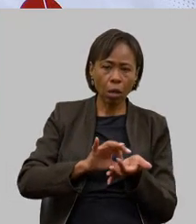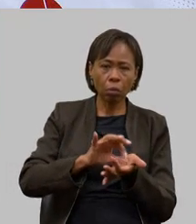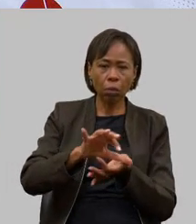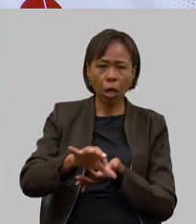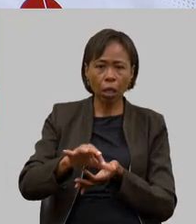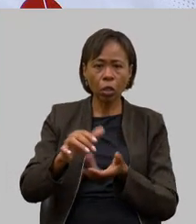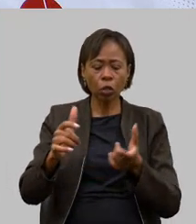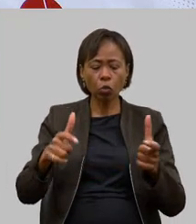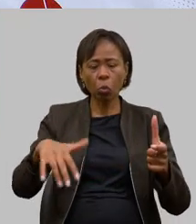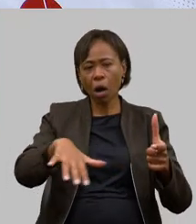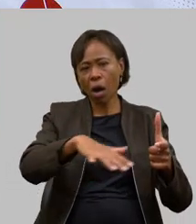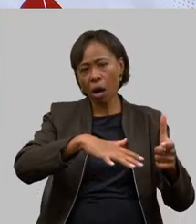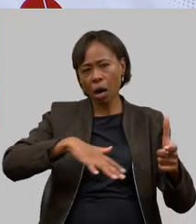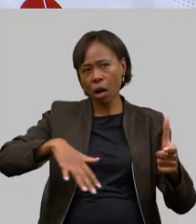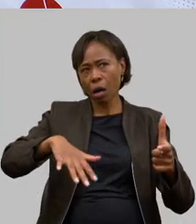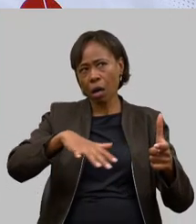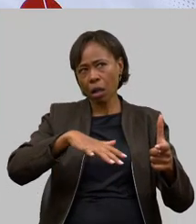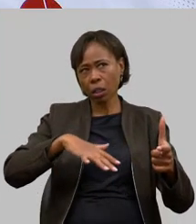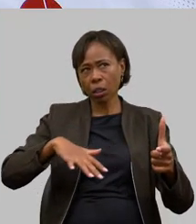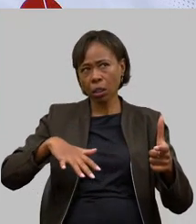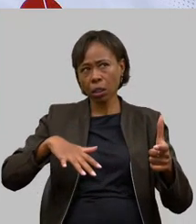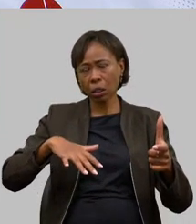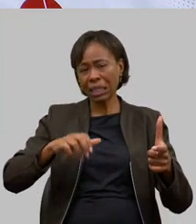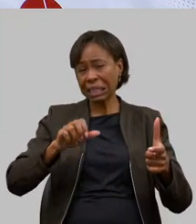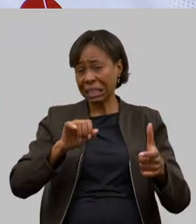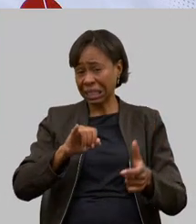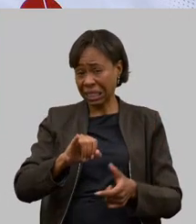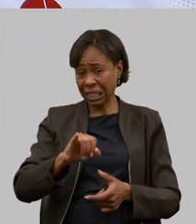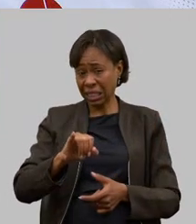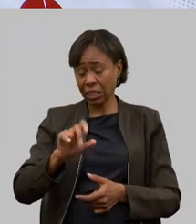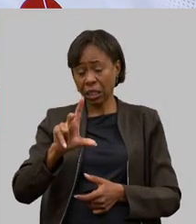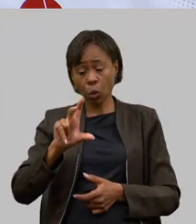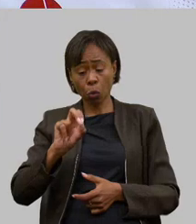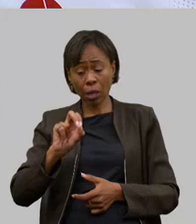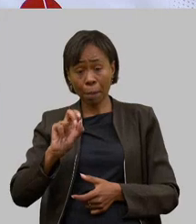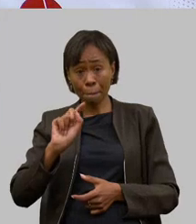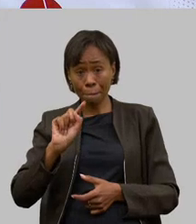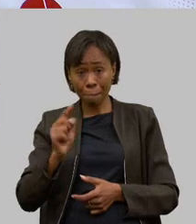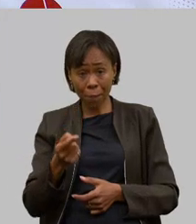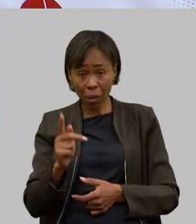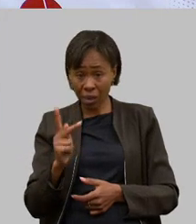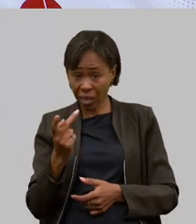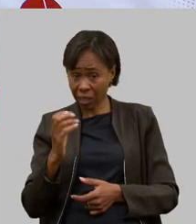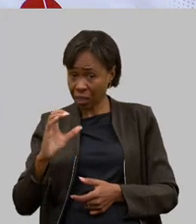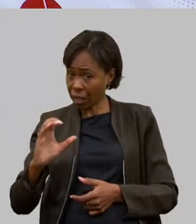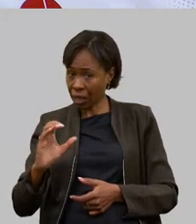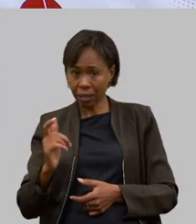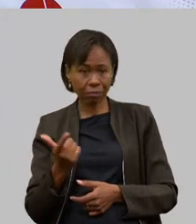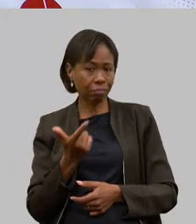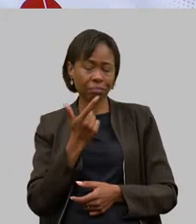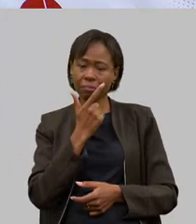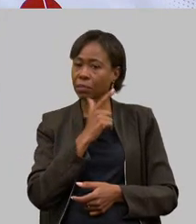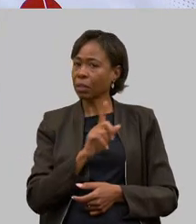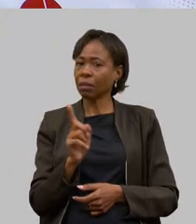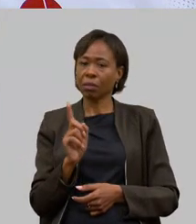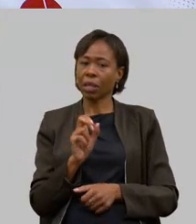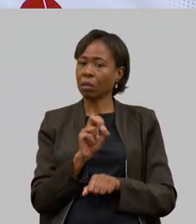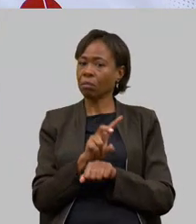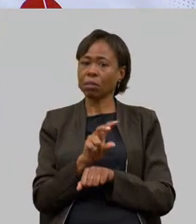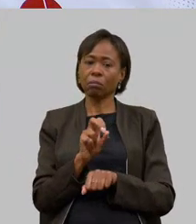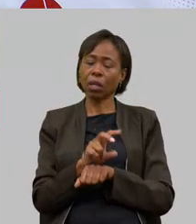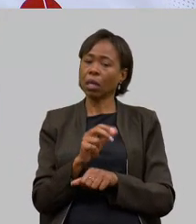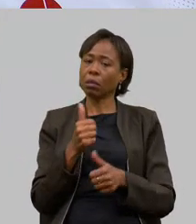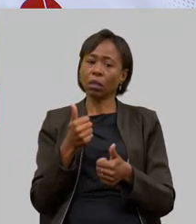acho que nem se tiver 50 mil hectares ele vai conseguir gerar essa quantidade de emprego renda e